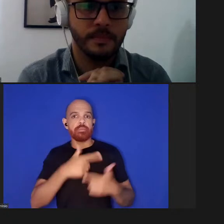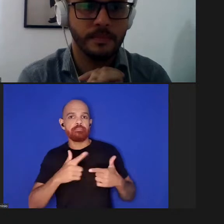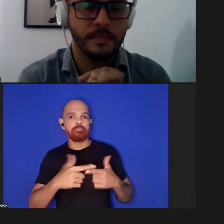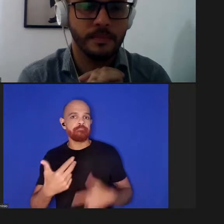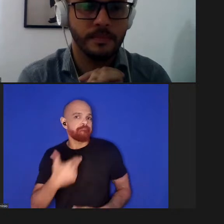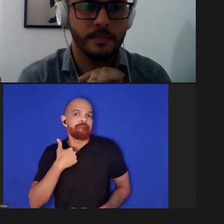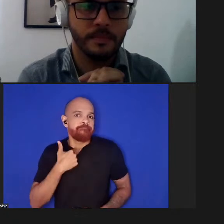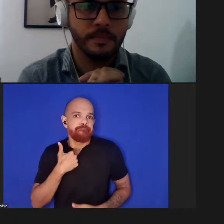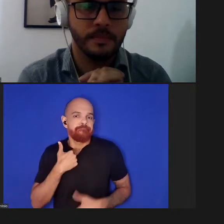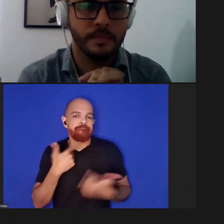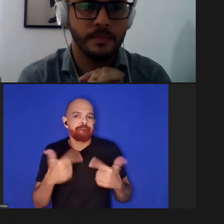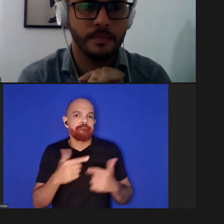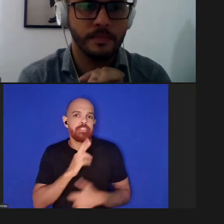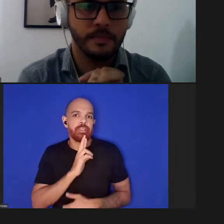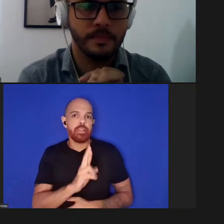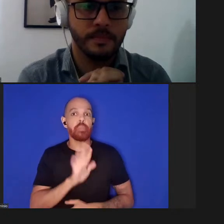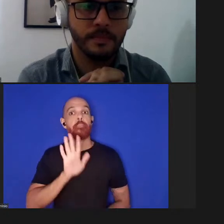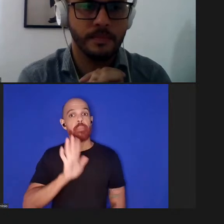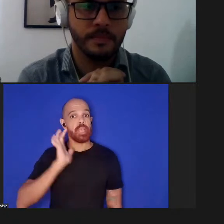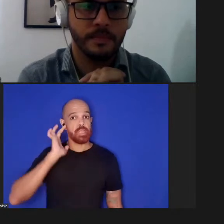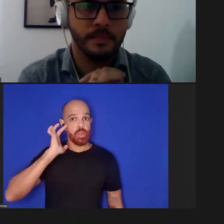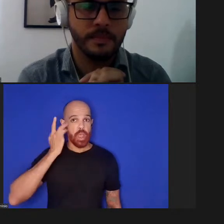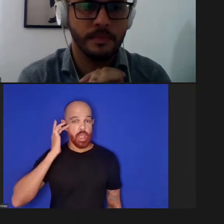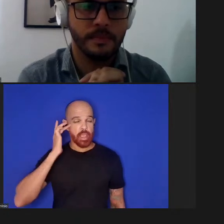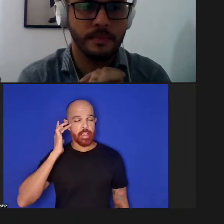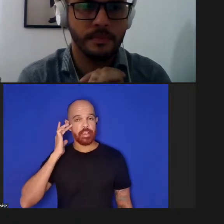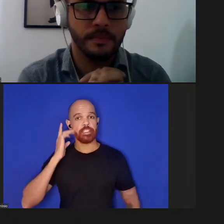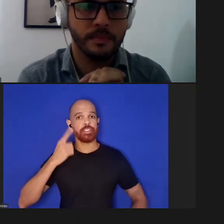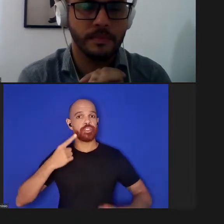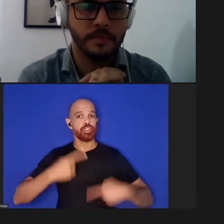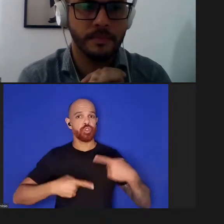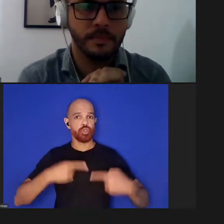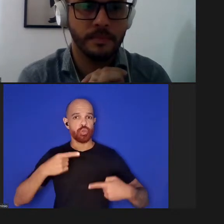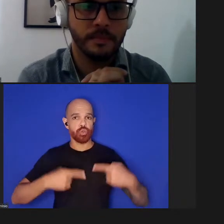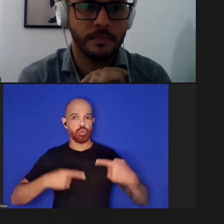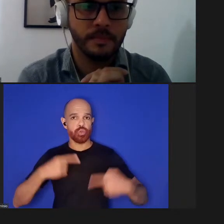mas acho que a discussão científica